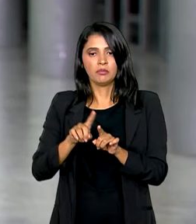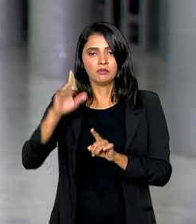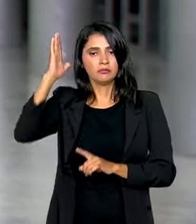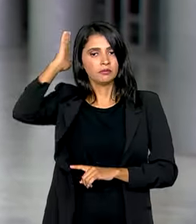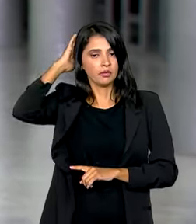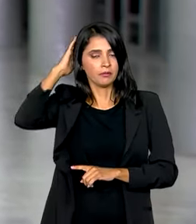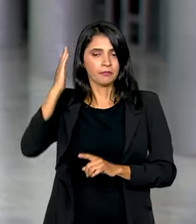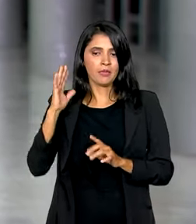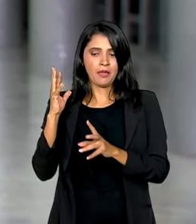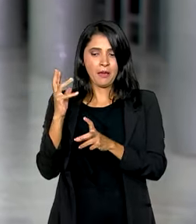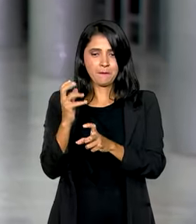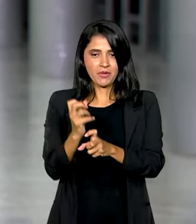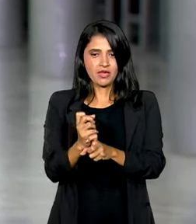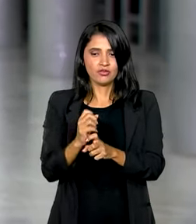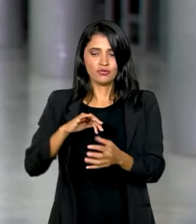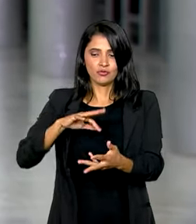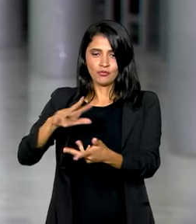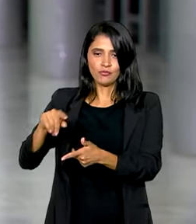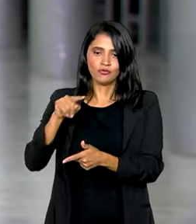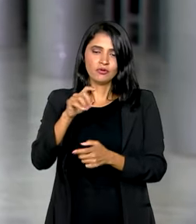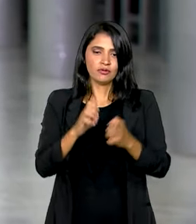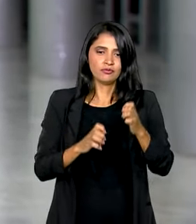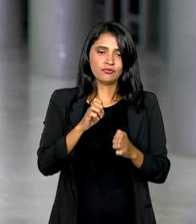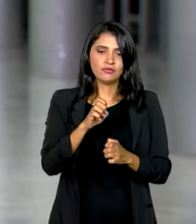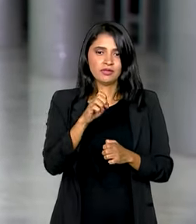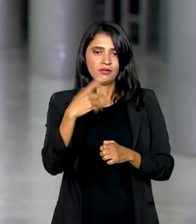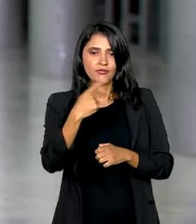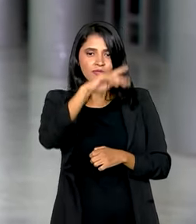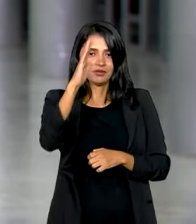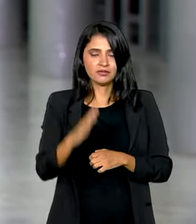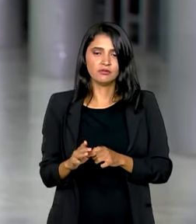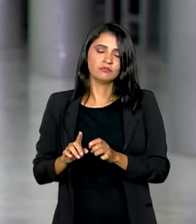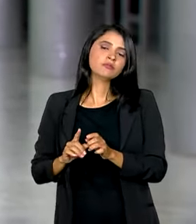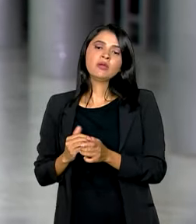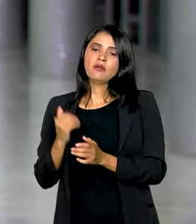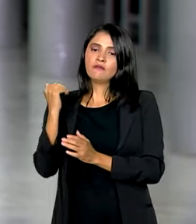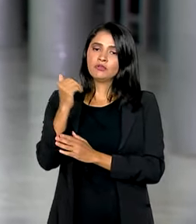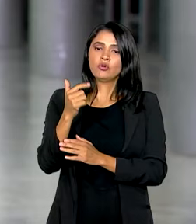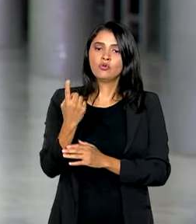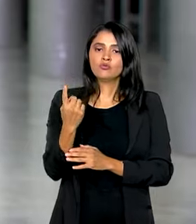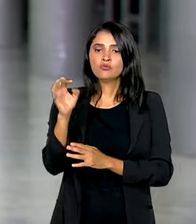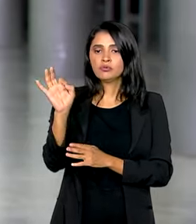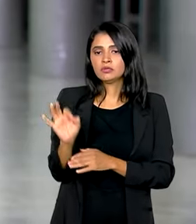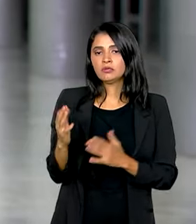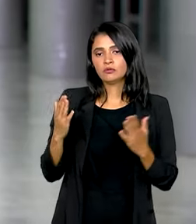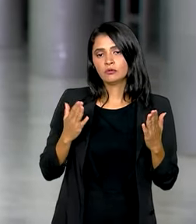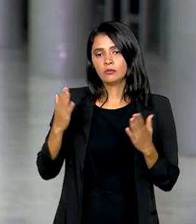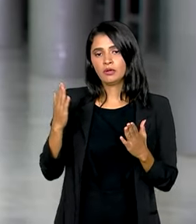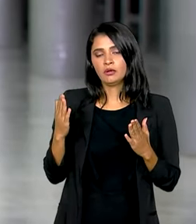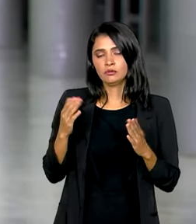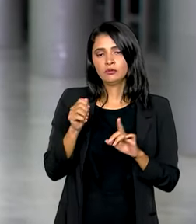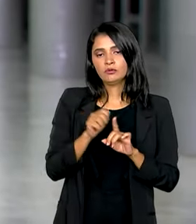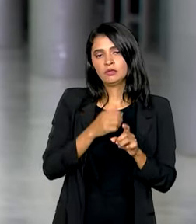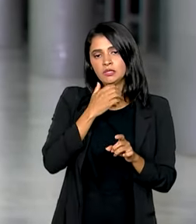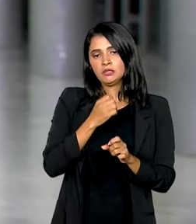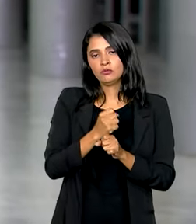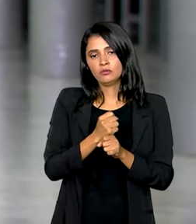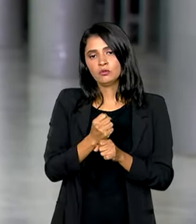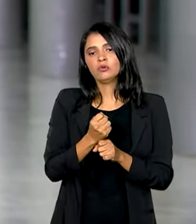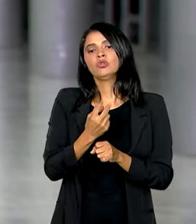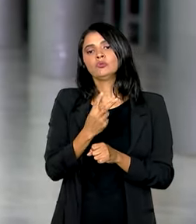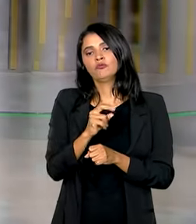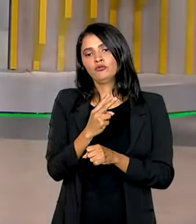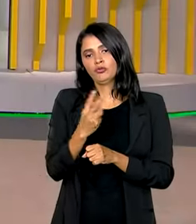global, a indústria nacional avançou 1% em dezembro de 2023, comparado com dezembro de 2022.